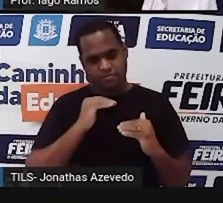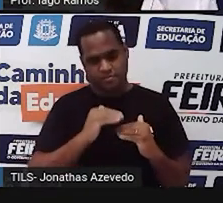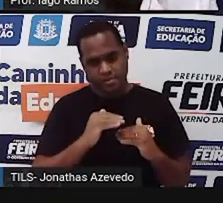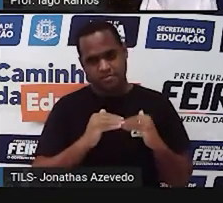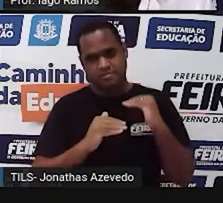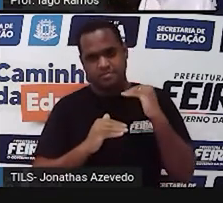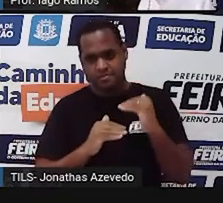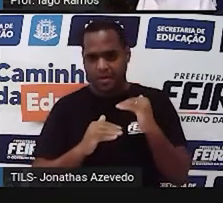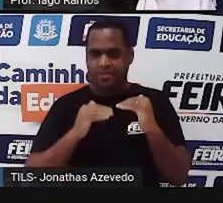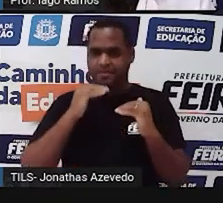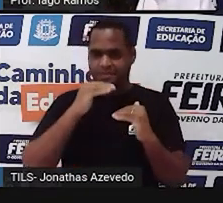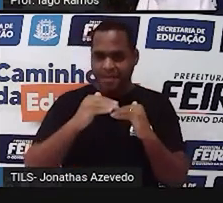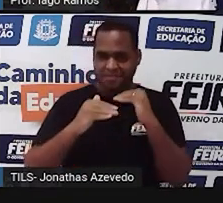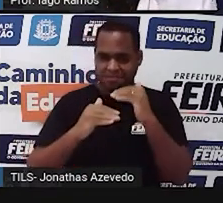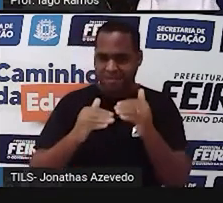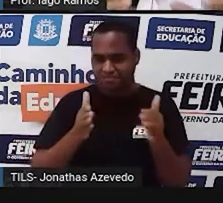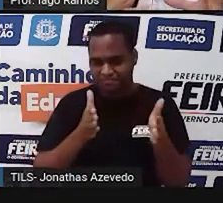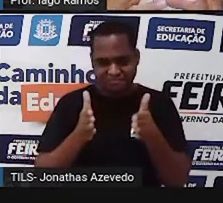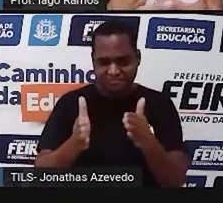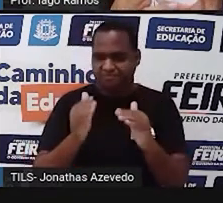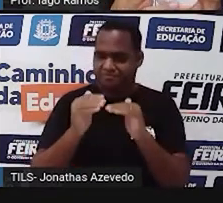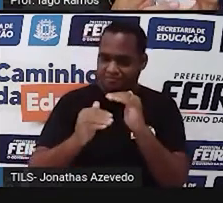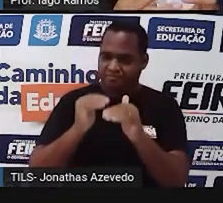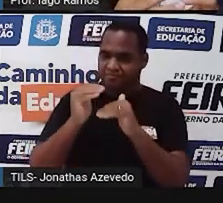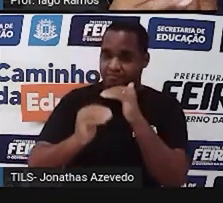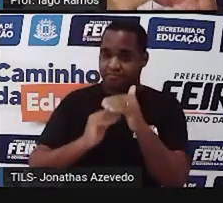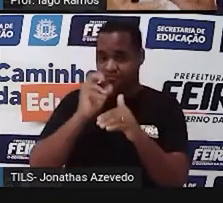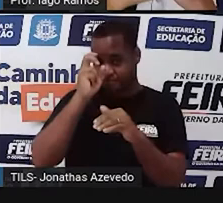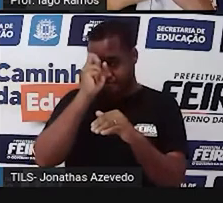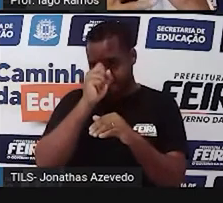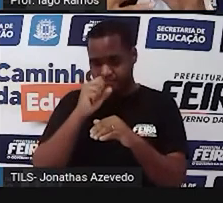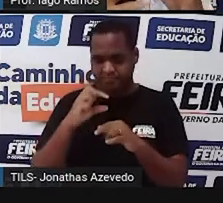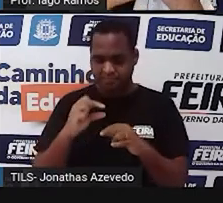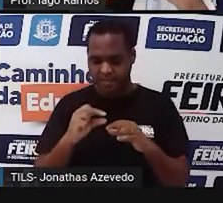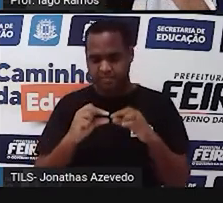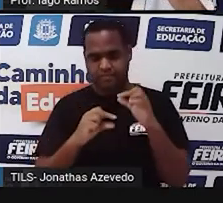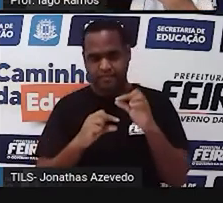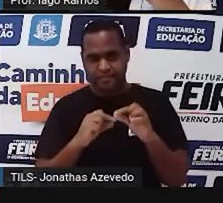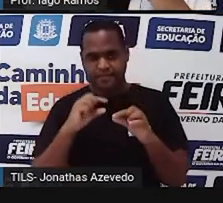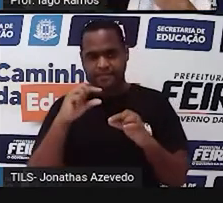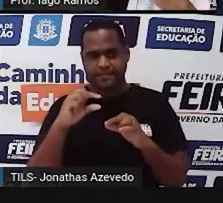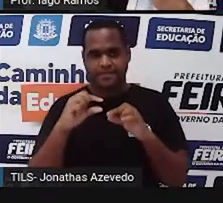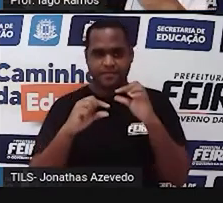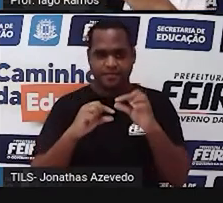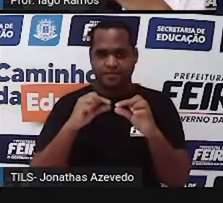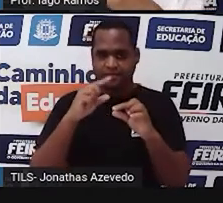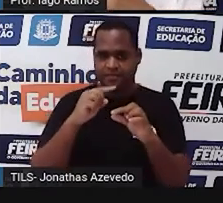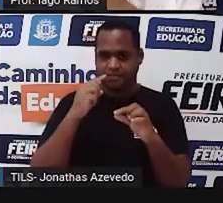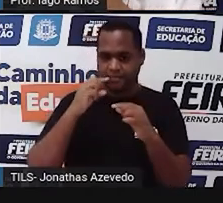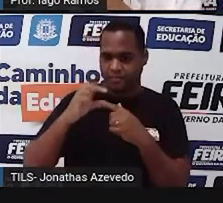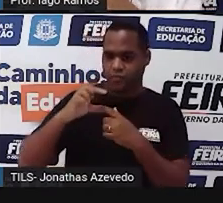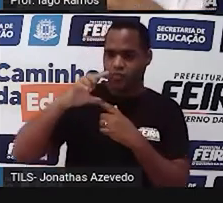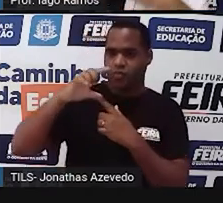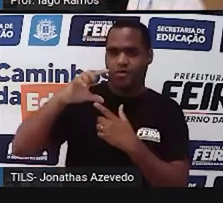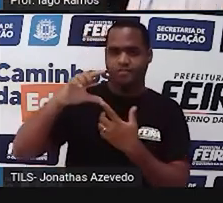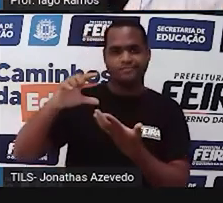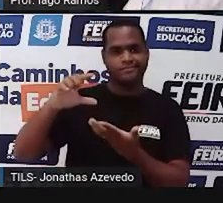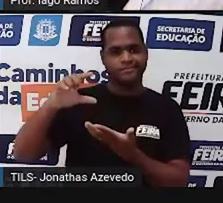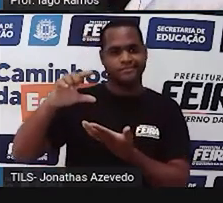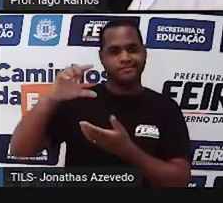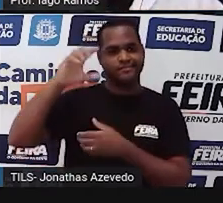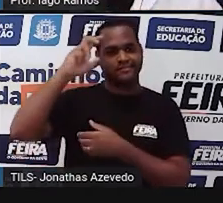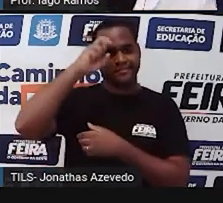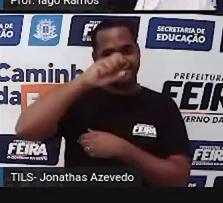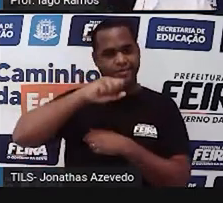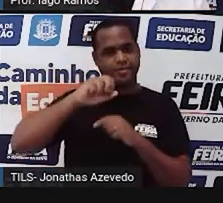vai fazendo nesse material, a gente vai aprendendo uma partezinha e quando chegar no final dele, a gente